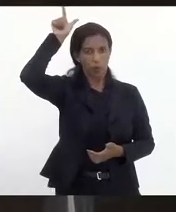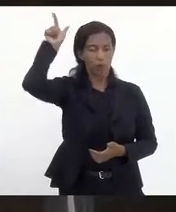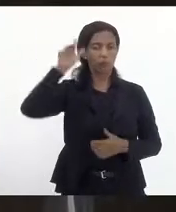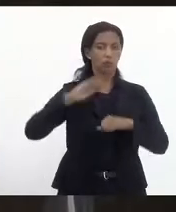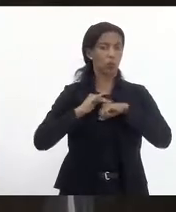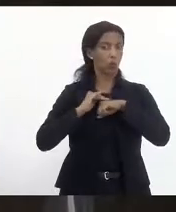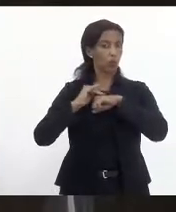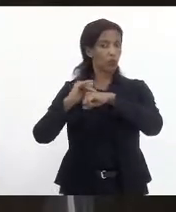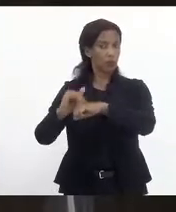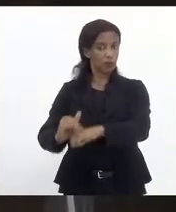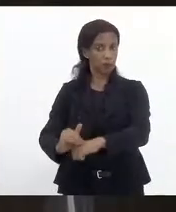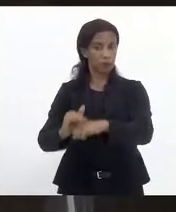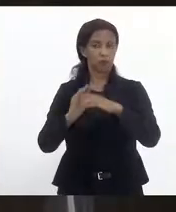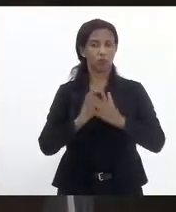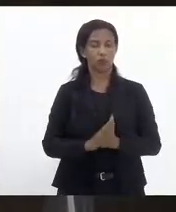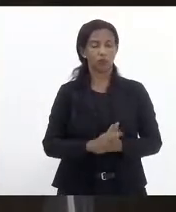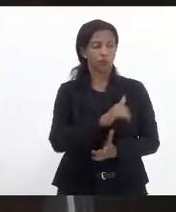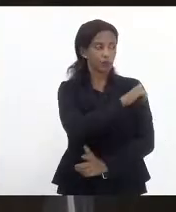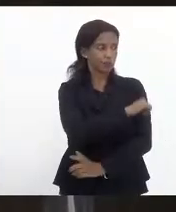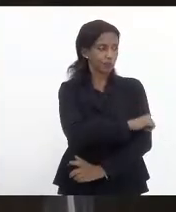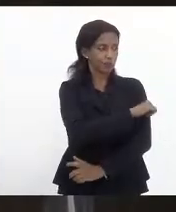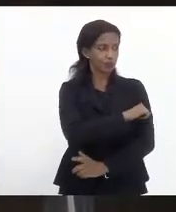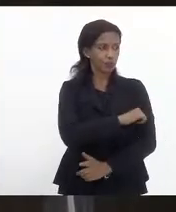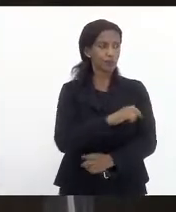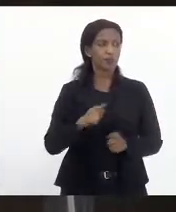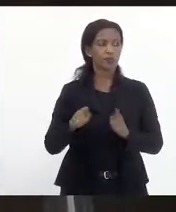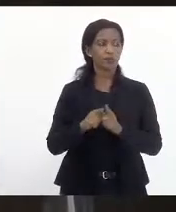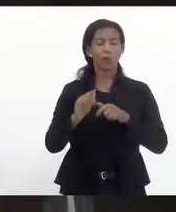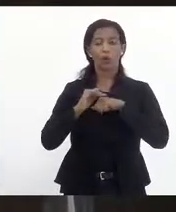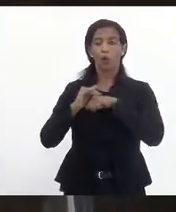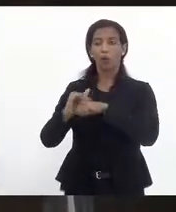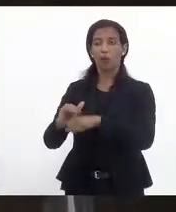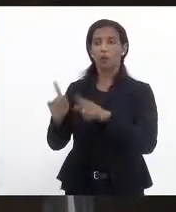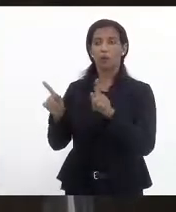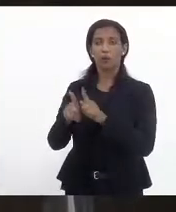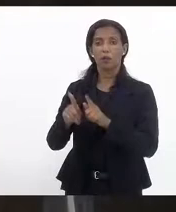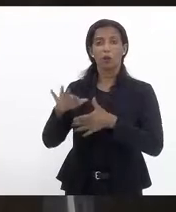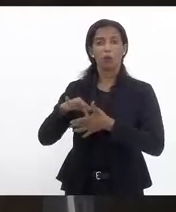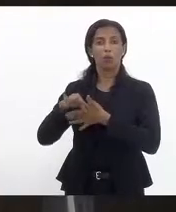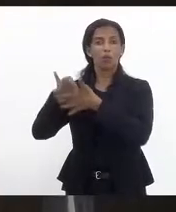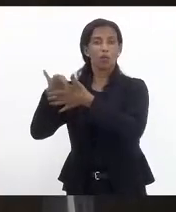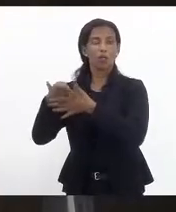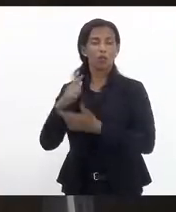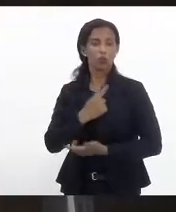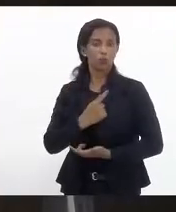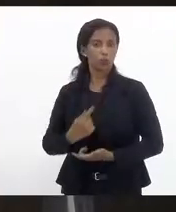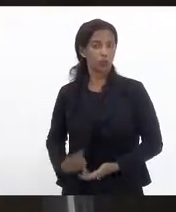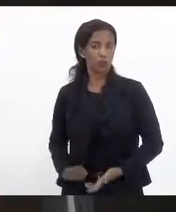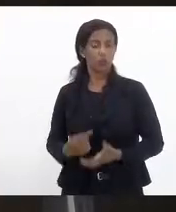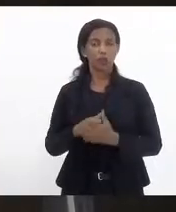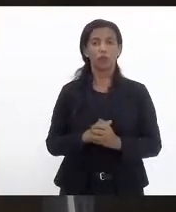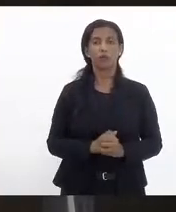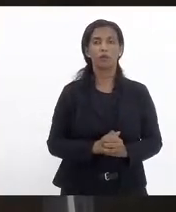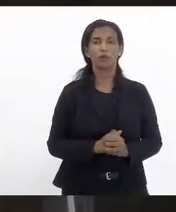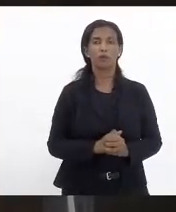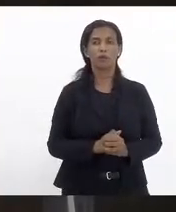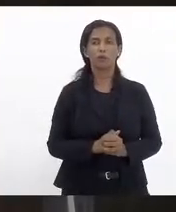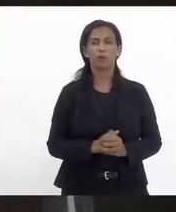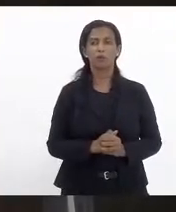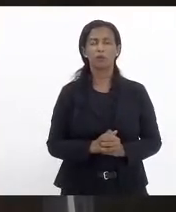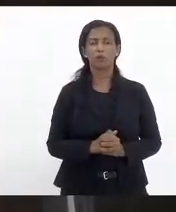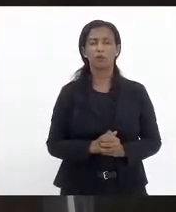conversamos com a enfermeira Rejane, conversamos com o líder do governo e foi